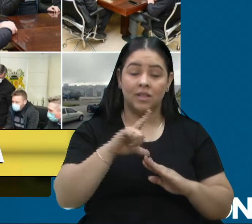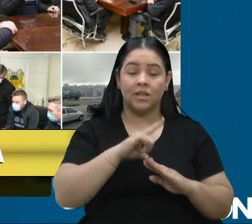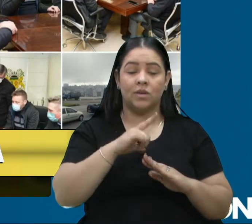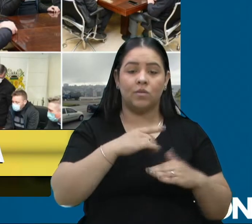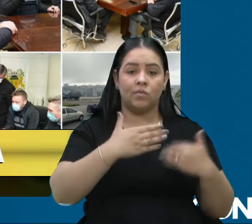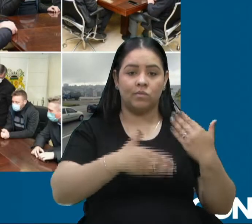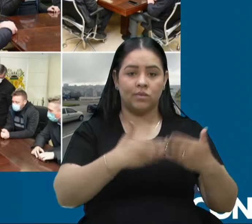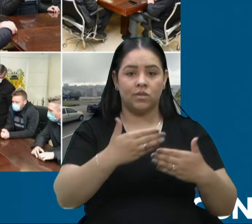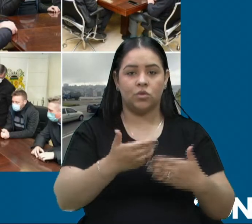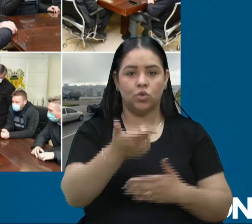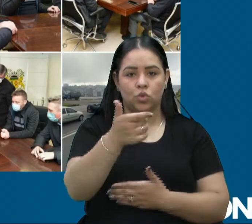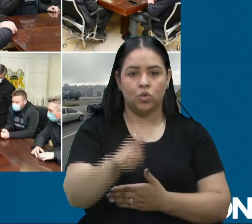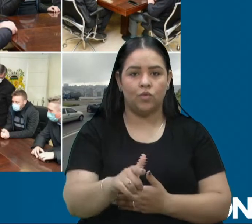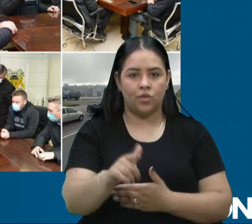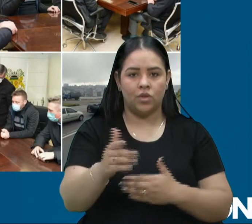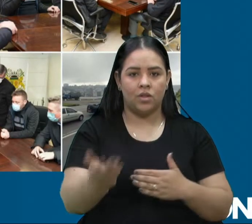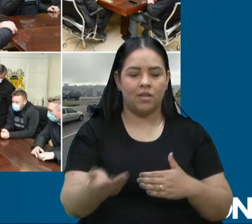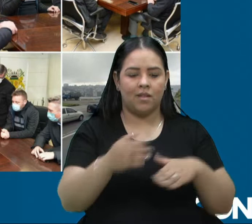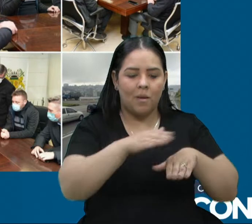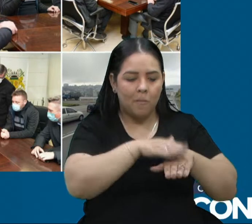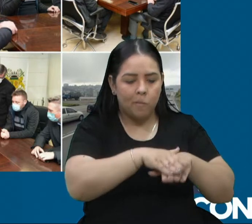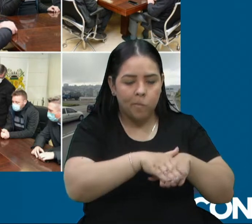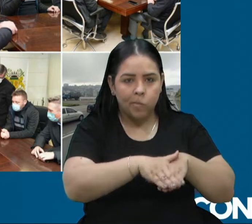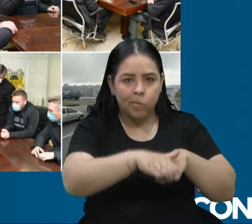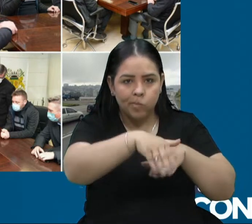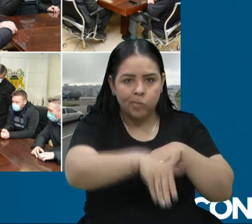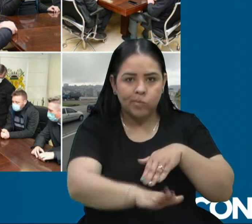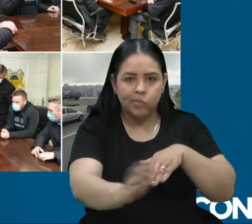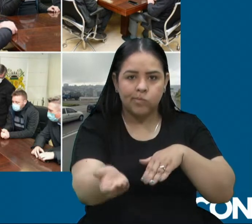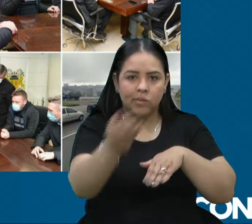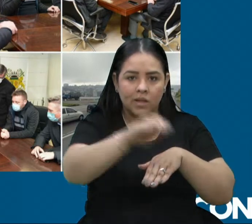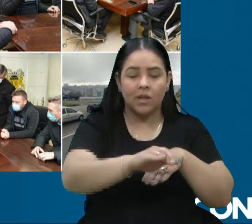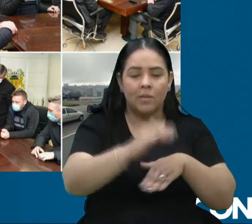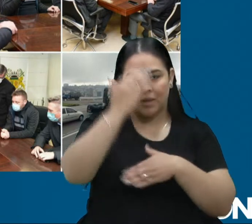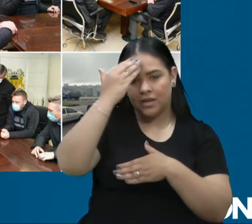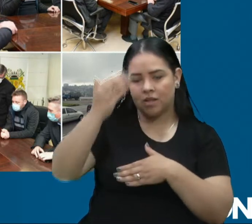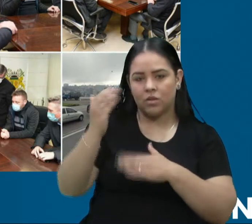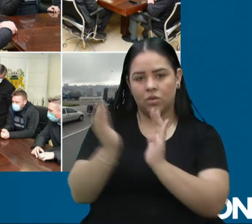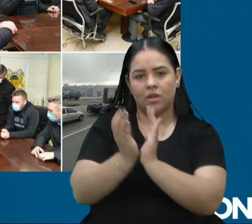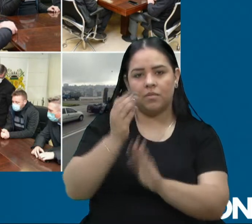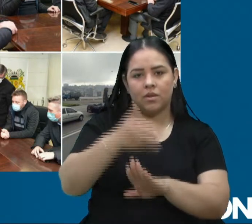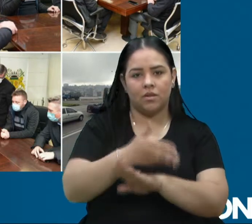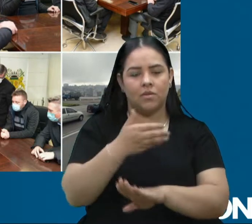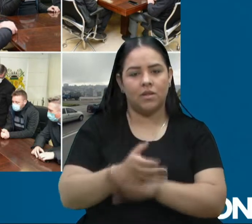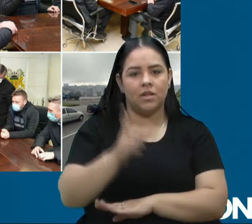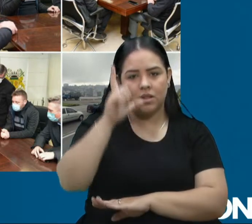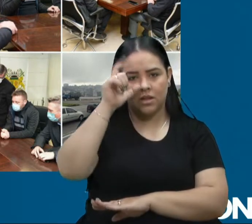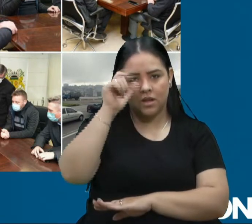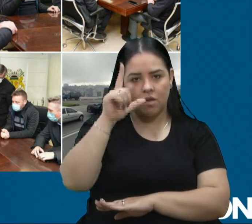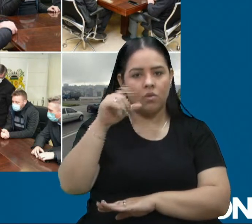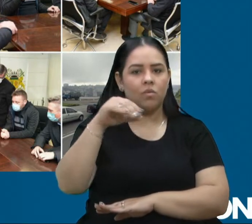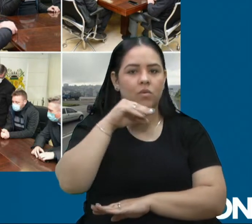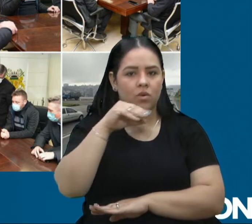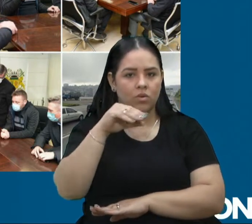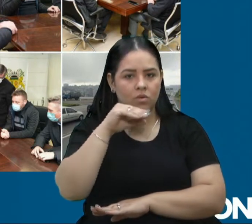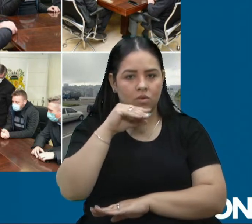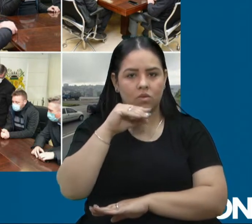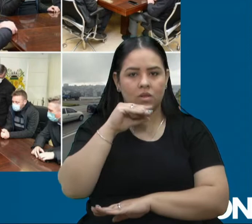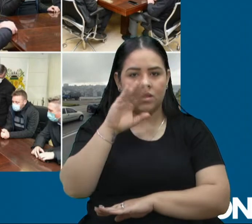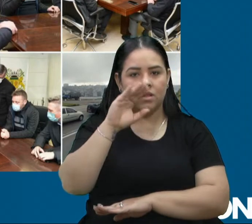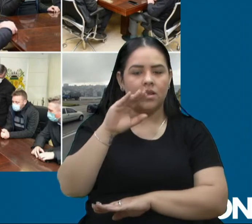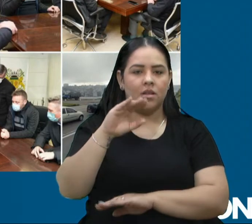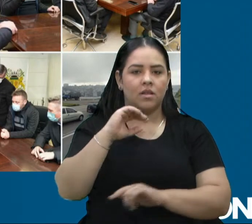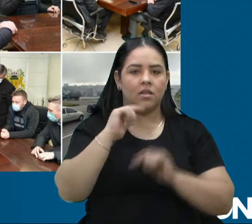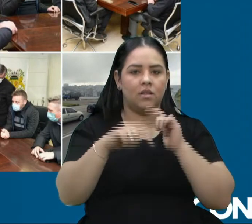agradecer mais uma vez aos colegas que participaram, vereador Scalco, vereador Daneluz, vereador Bortola, vereador Bressan e vereador Fantinel. Foi uma